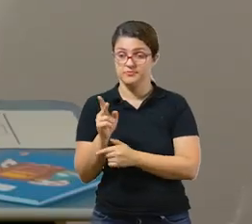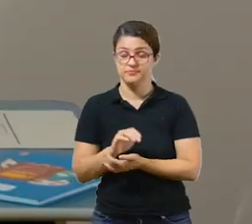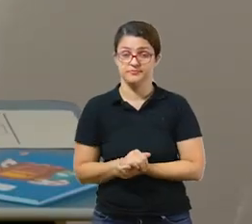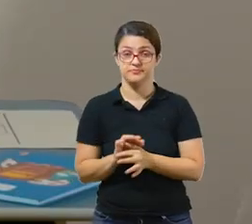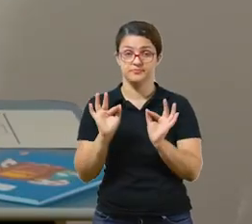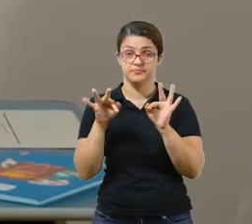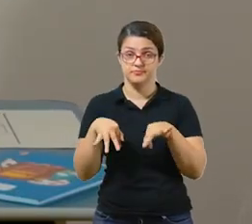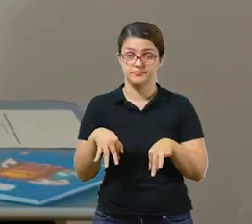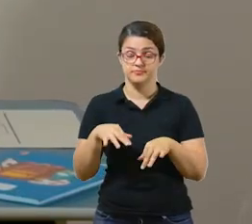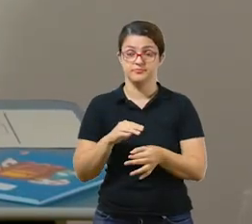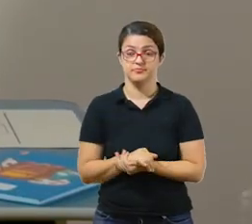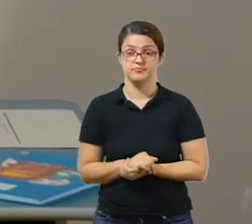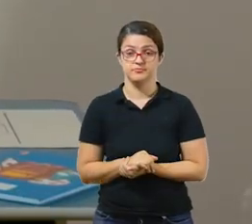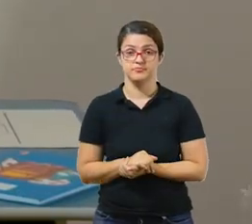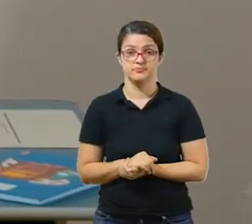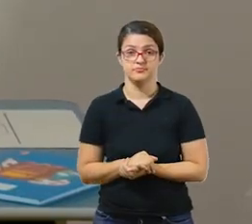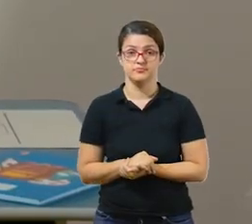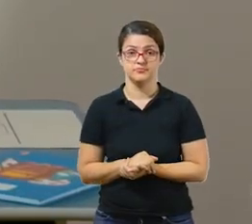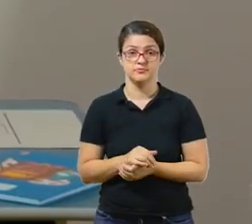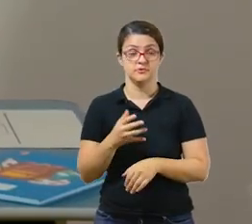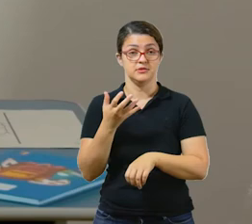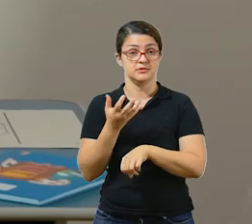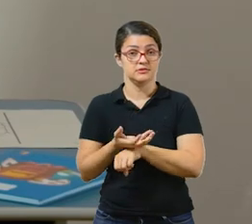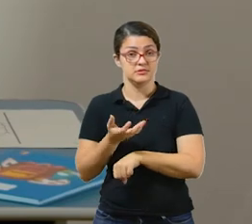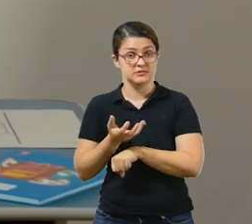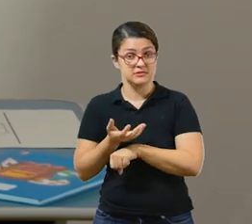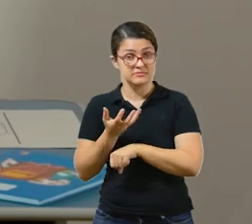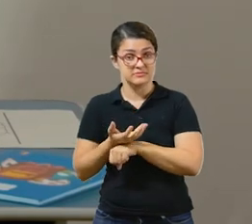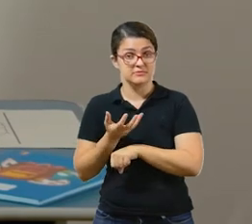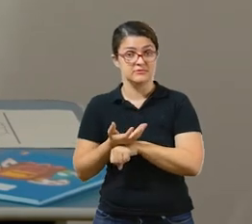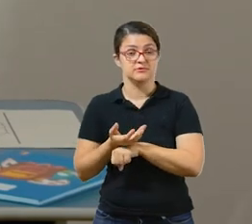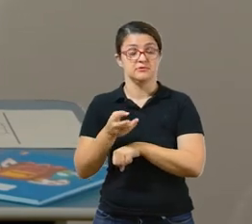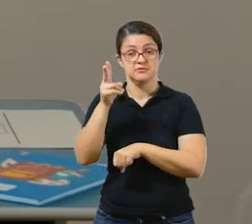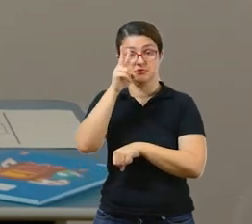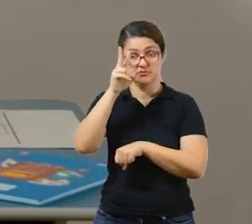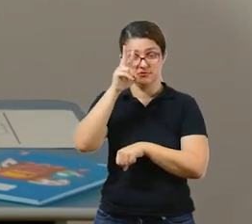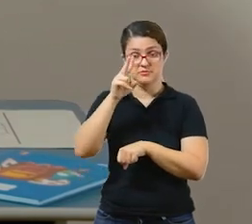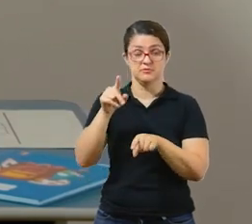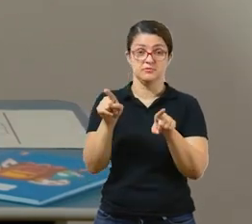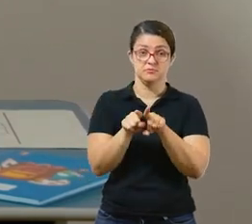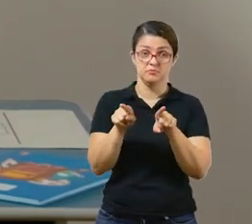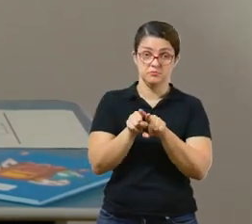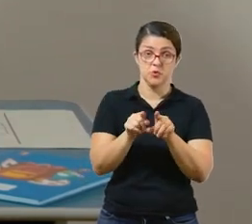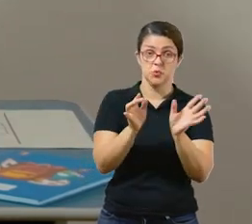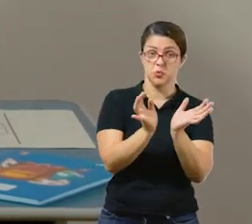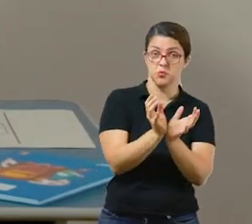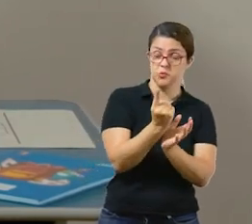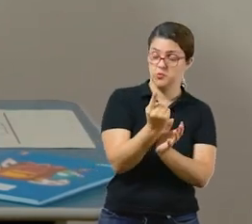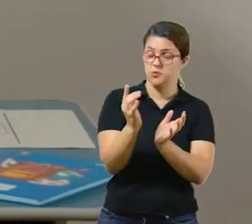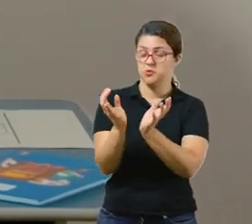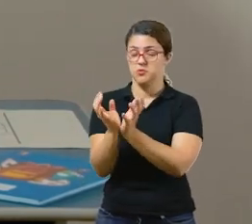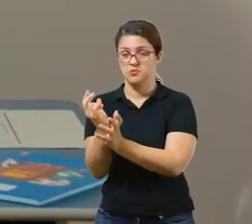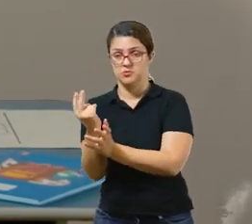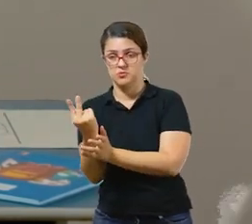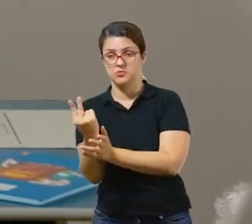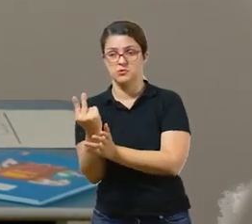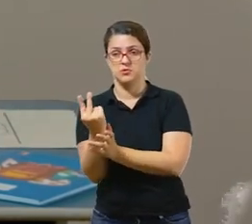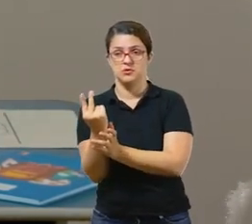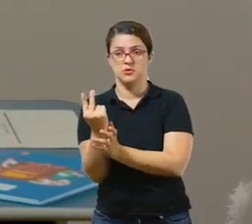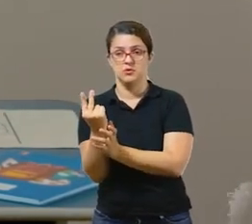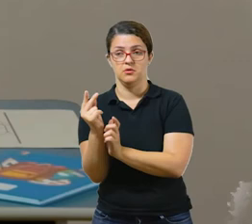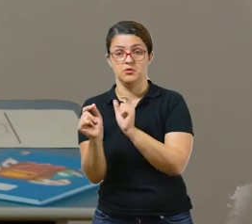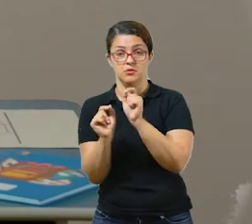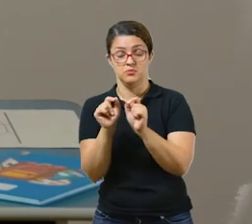E para finalizar, na disciplina de história, o termo 1 e também o termo 2 irão